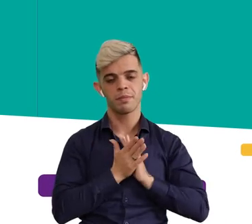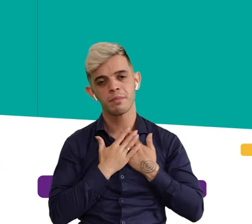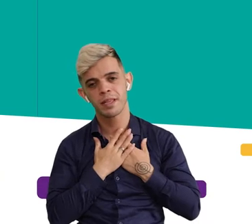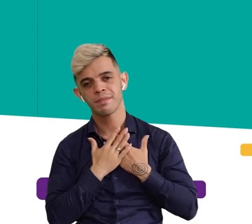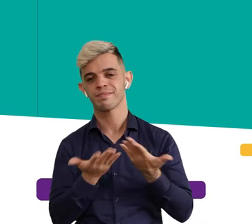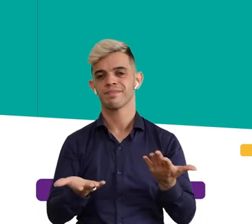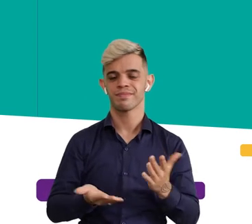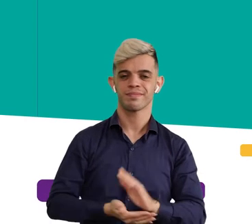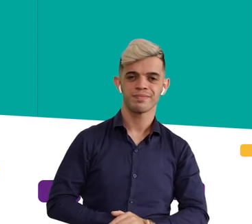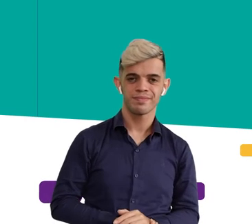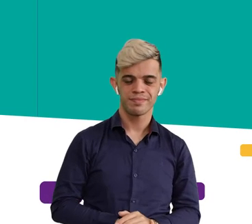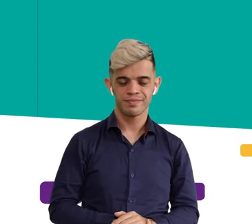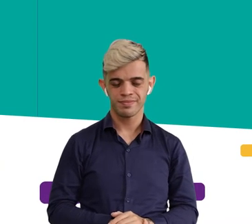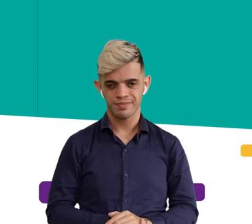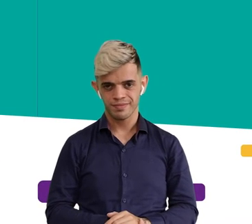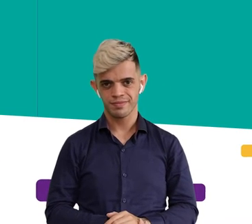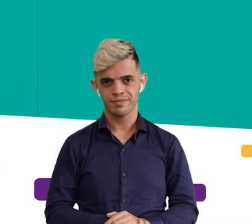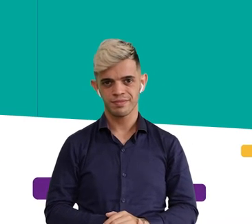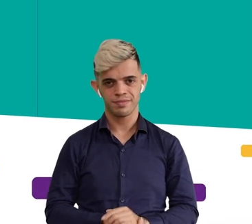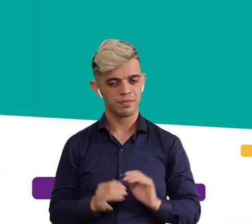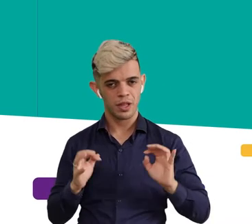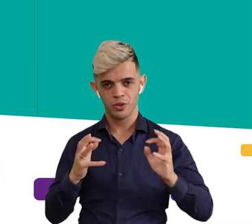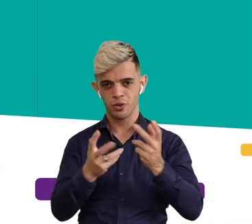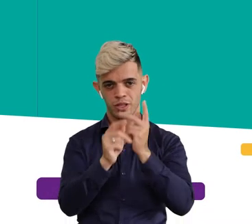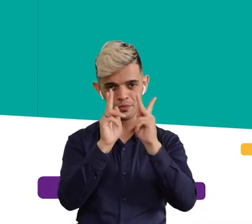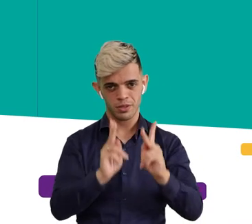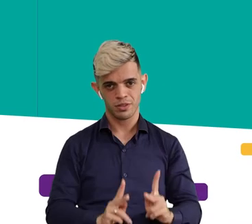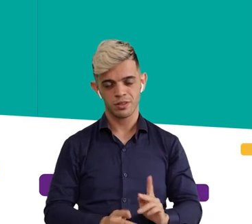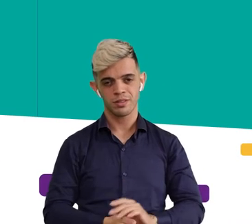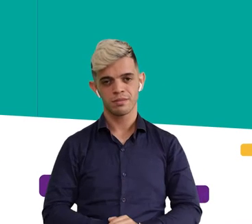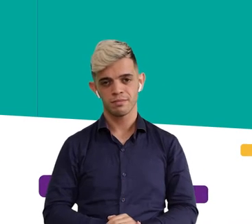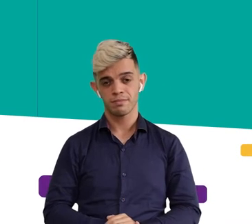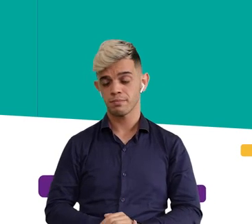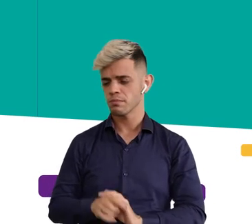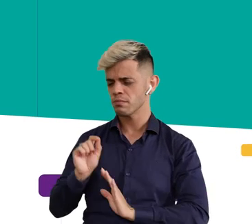empreendedora é isso, para mim. A luta é importante.